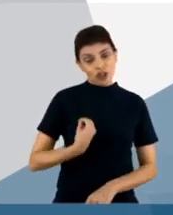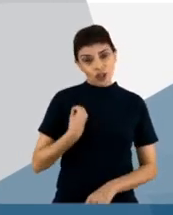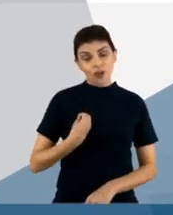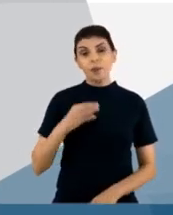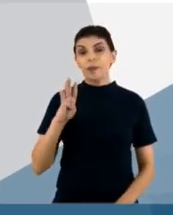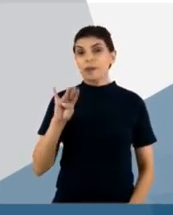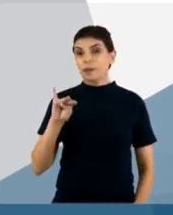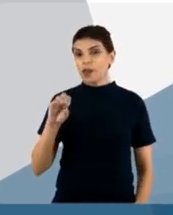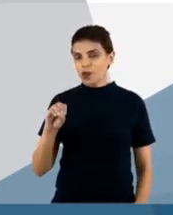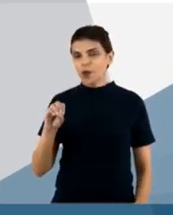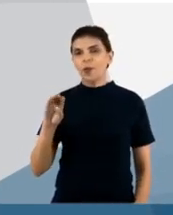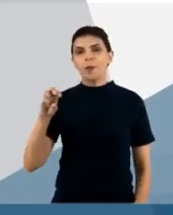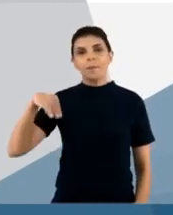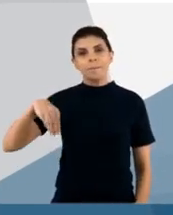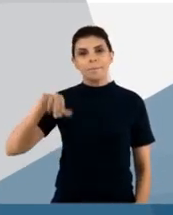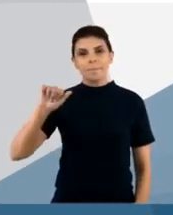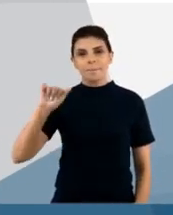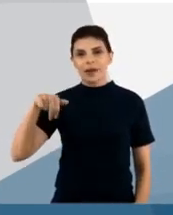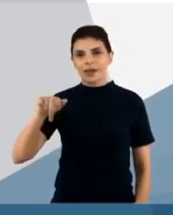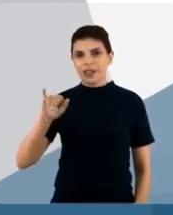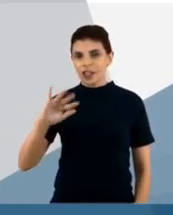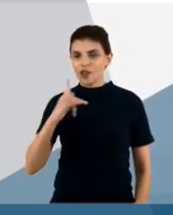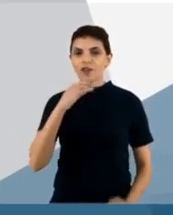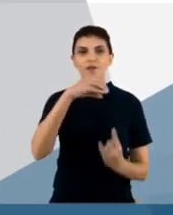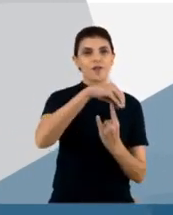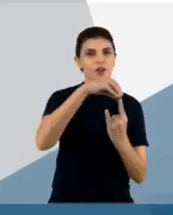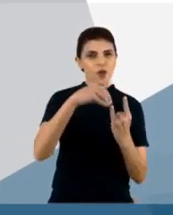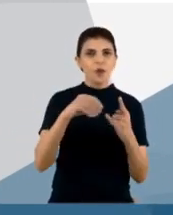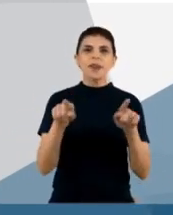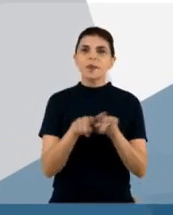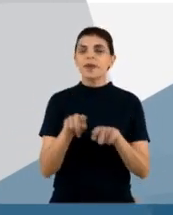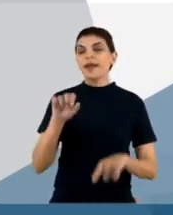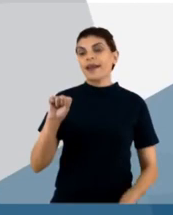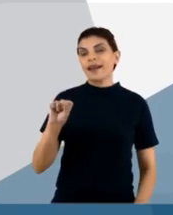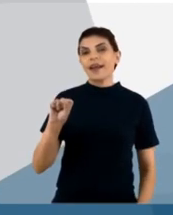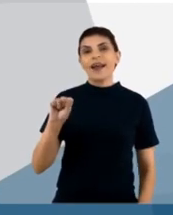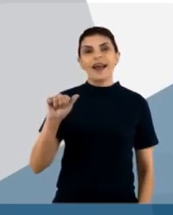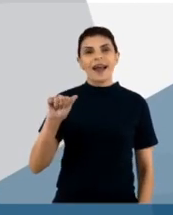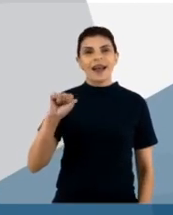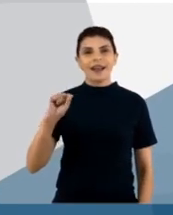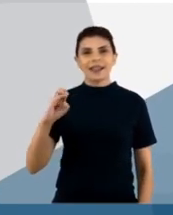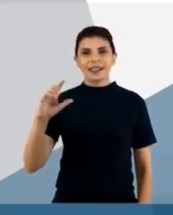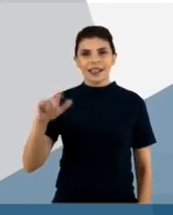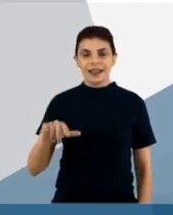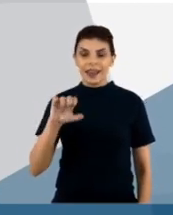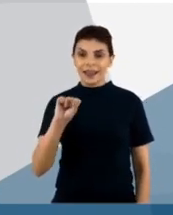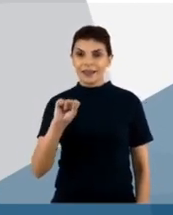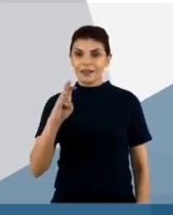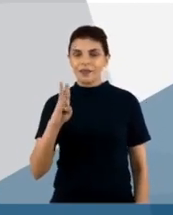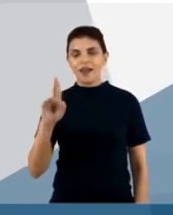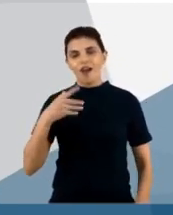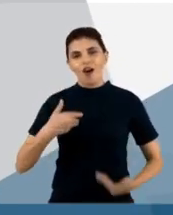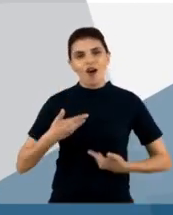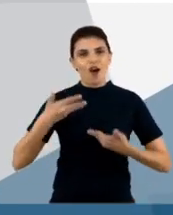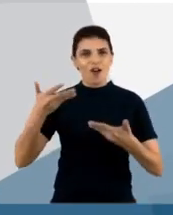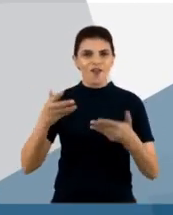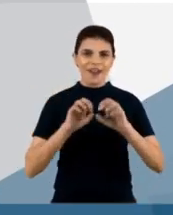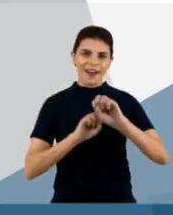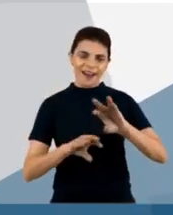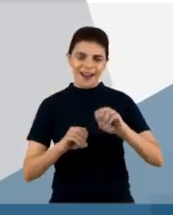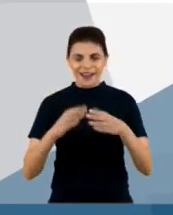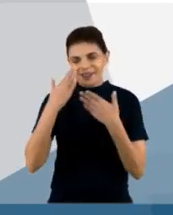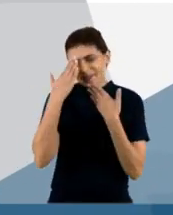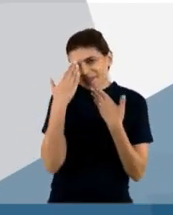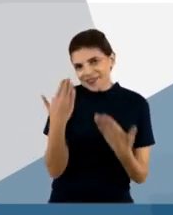de biomanguinhos e da fiocruz e principalmente a esclin em parceria com a sbr pelo convite para essa aula